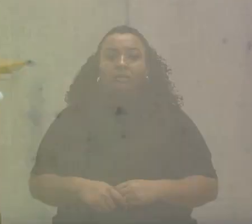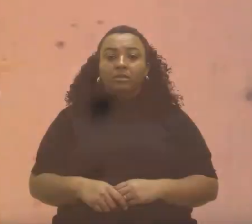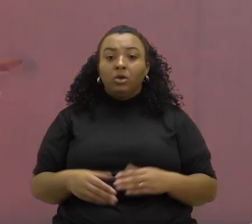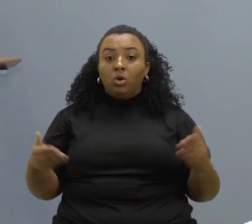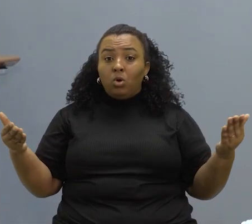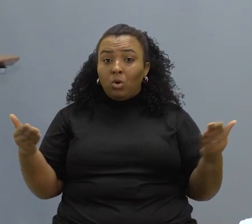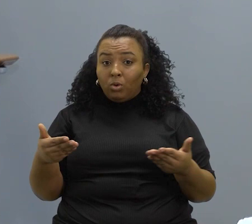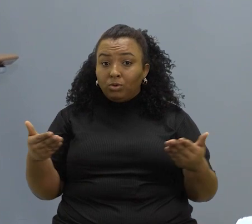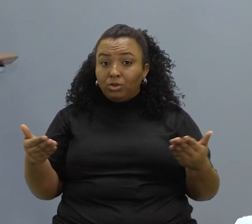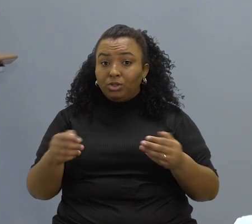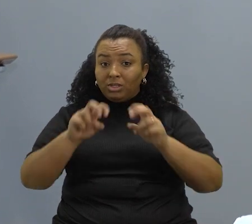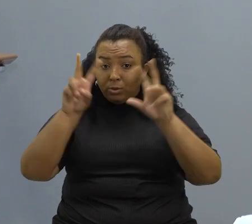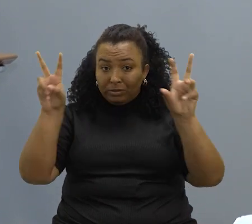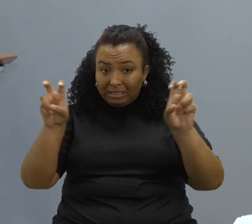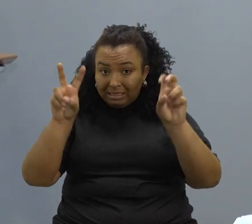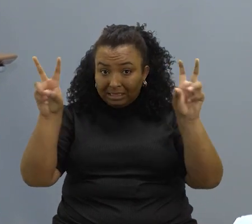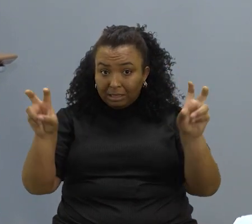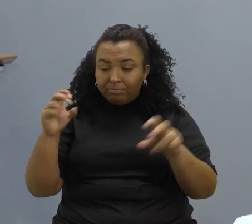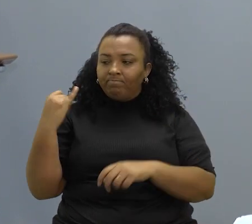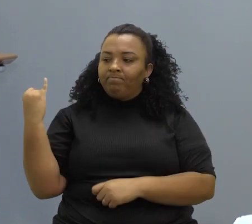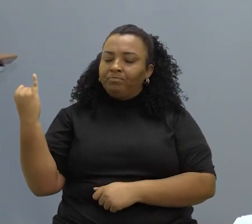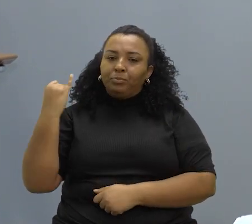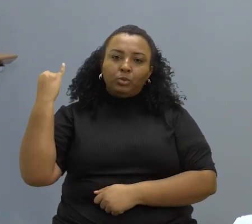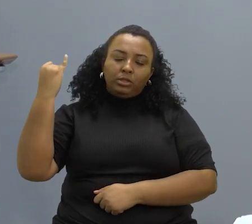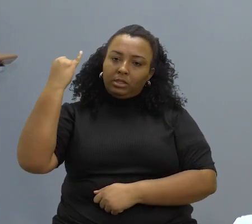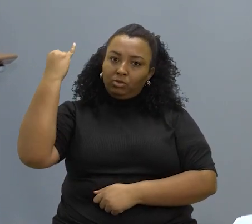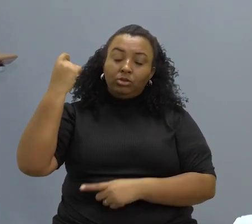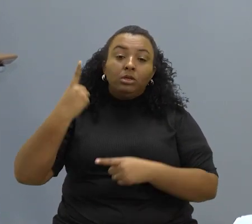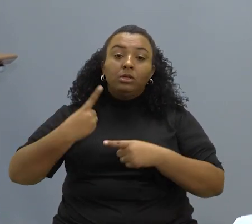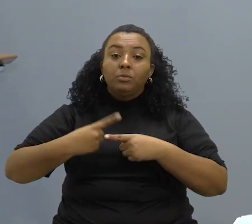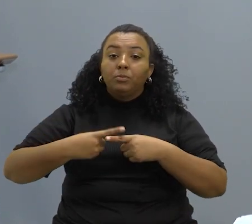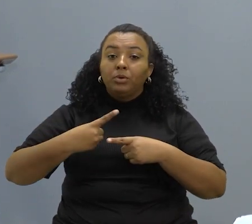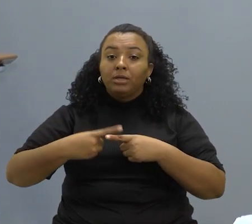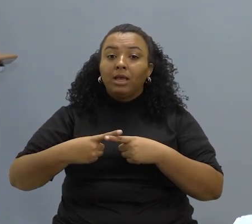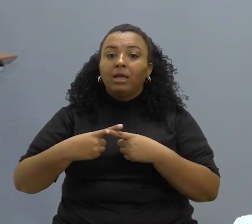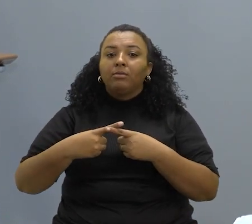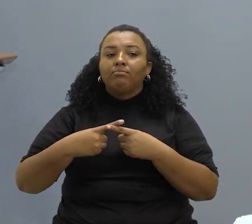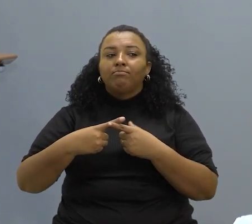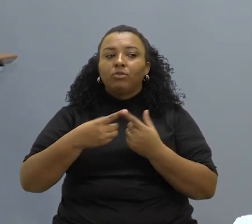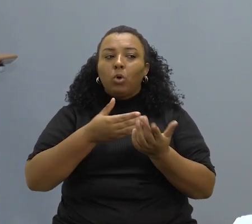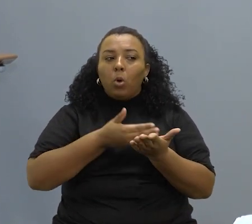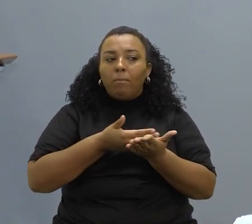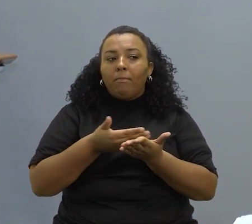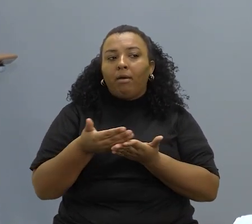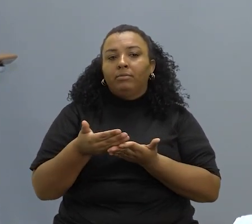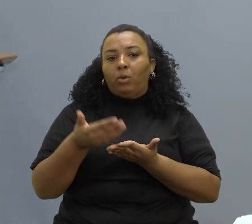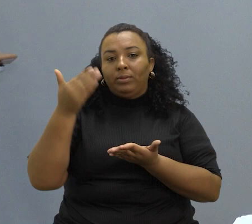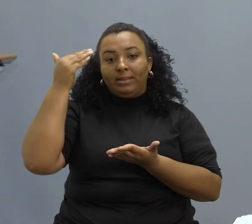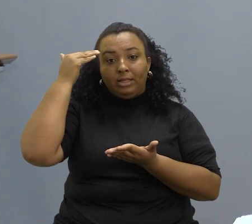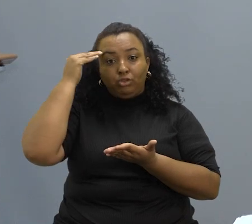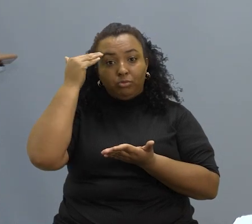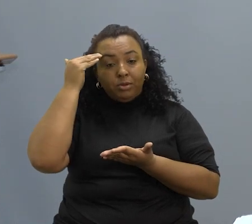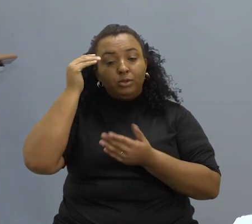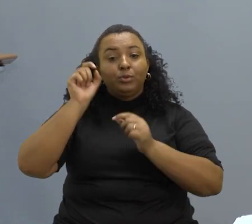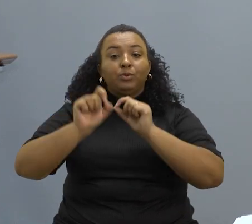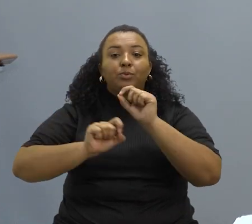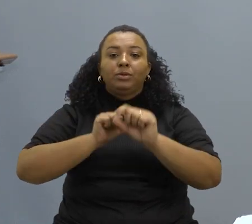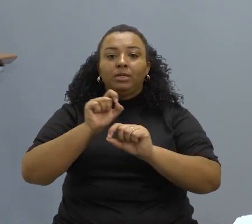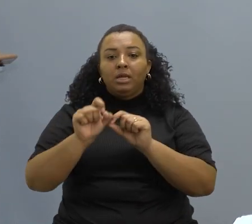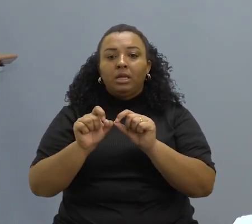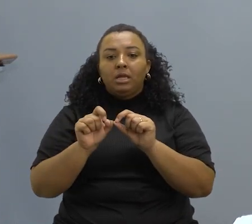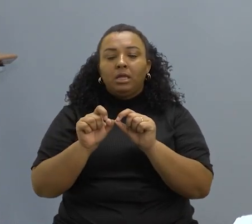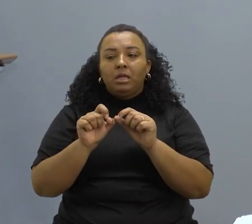Isso é hoje uma pauta fundamental, porque ela parte de um reconhecimento de que uma